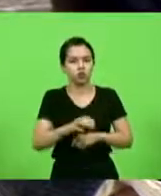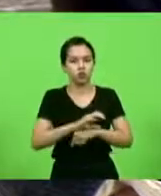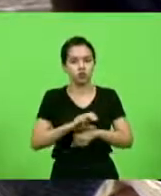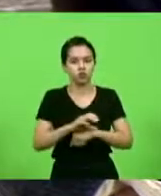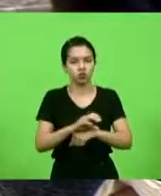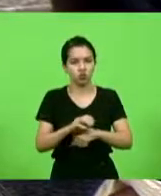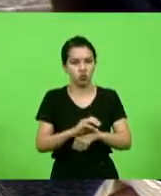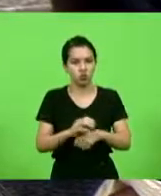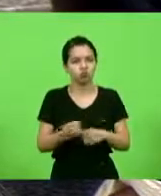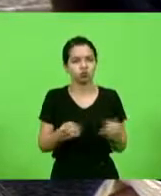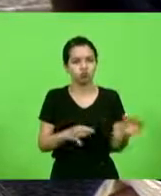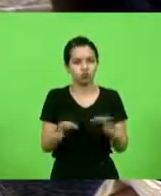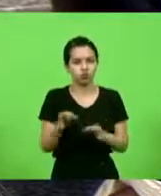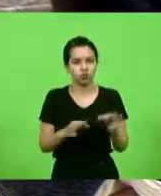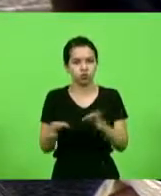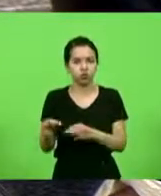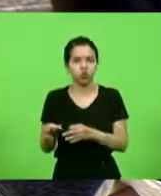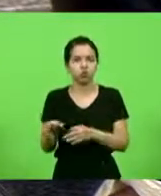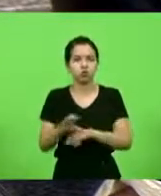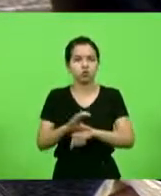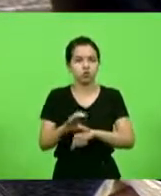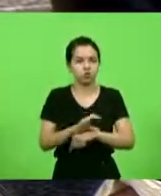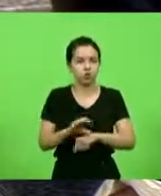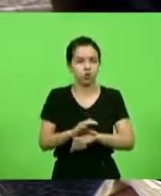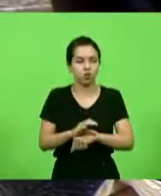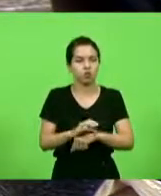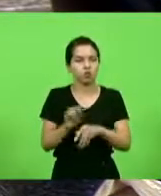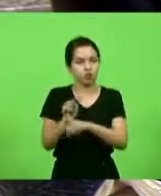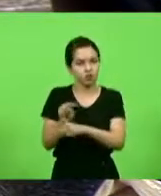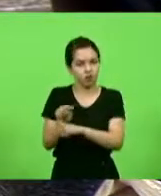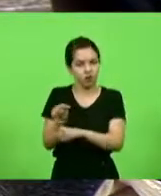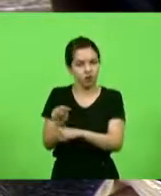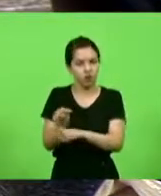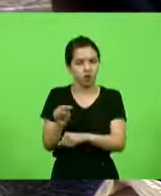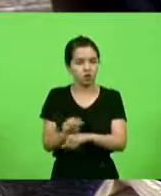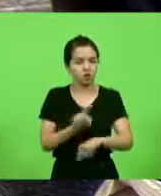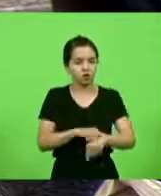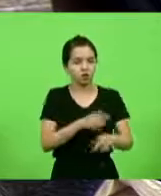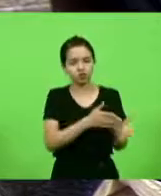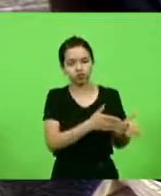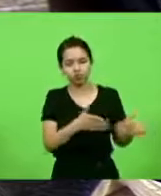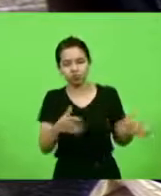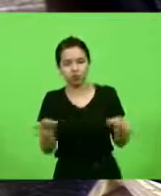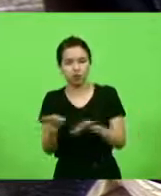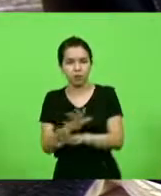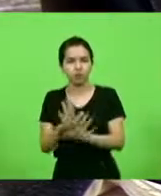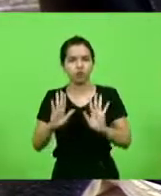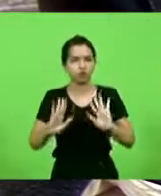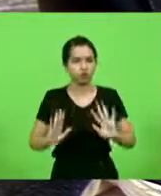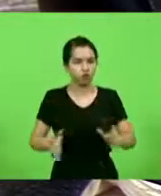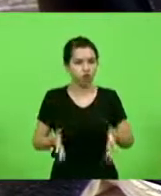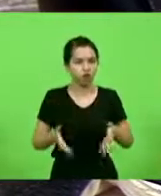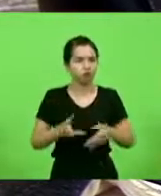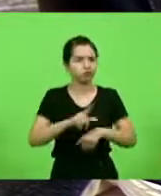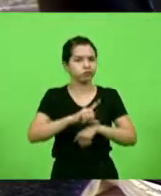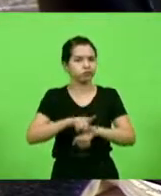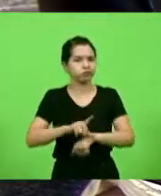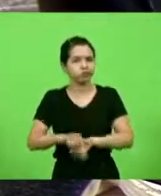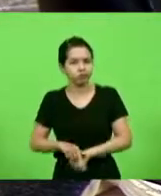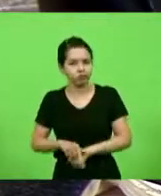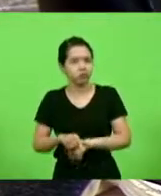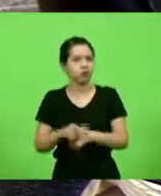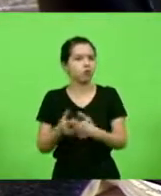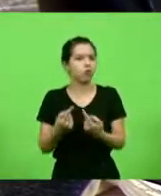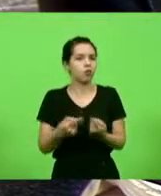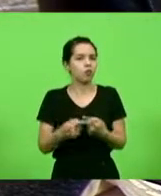comissão parlamentar de inquérito. Já passou do tempo, eu acho que nada justifica tanto atraso assim. Eu